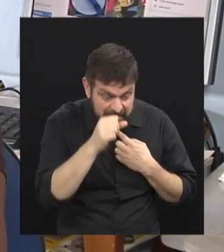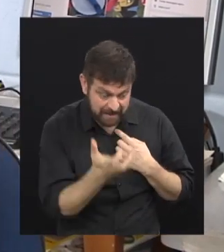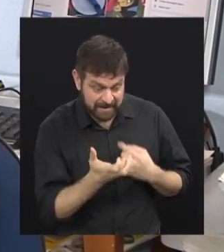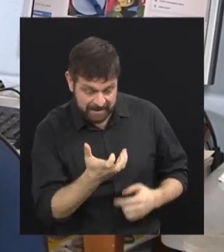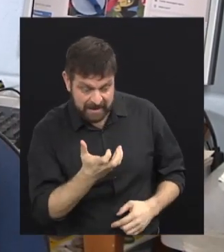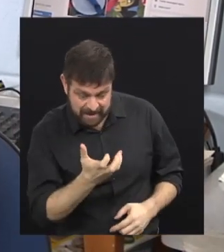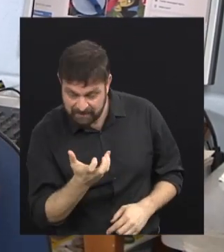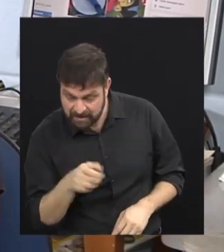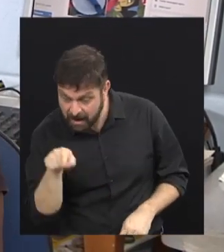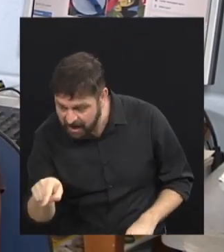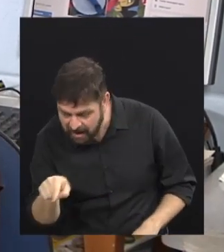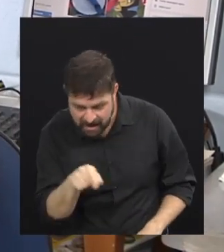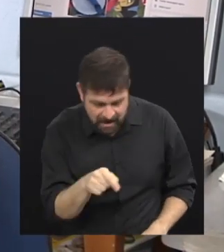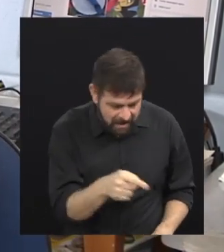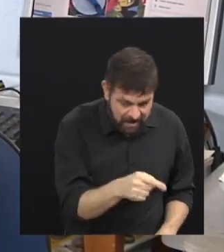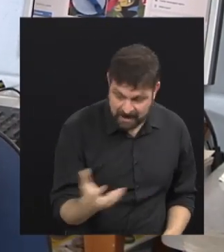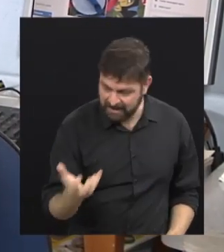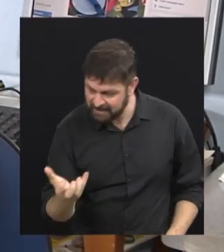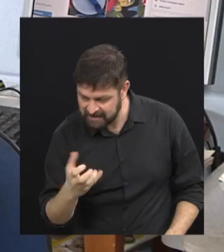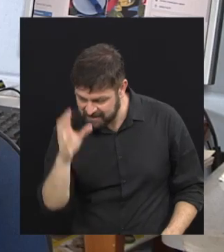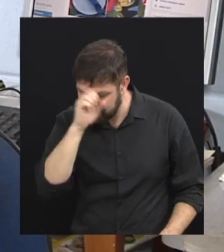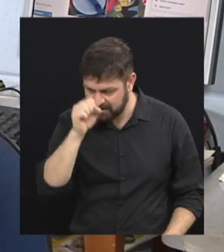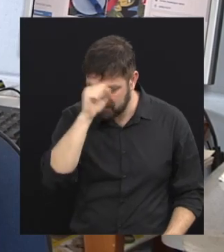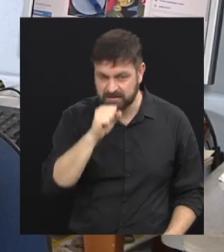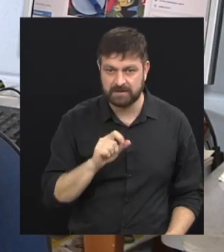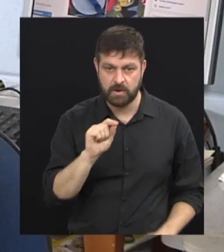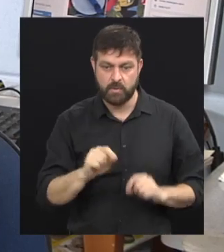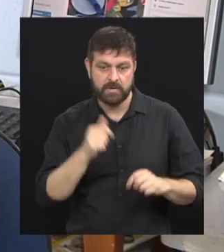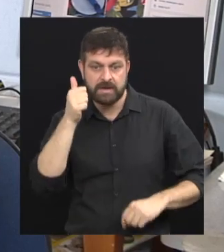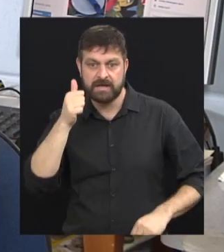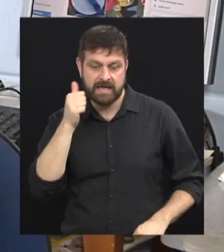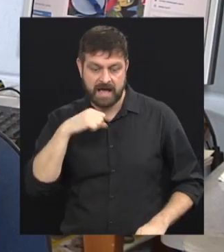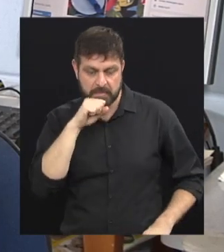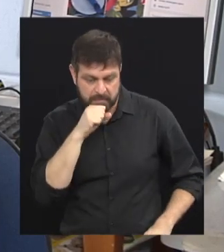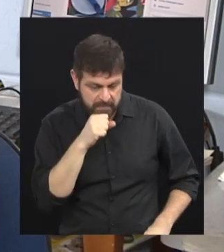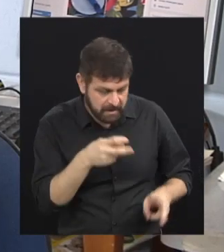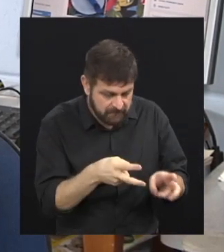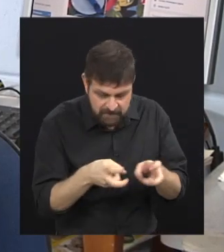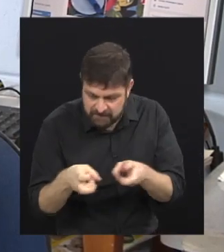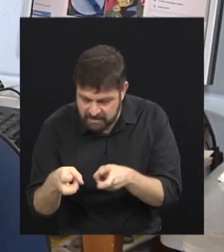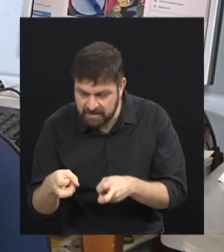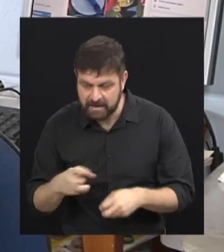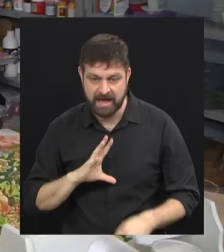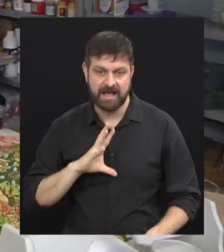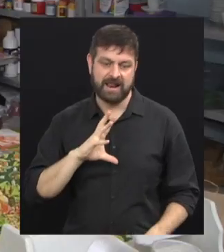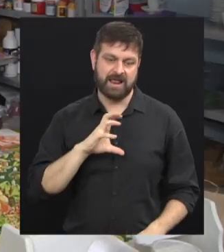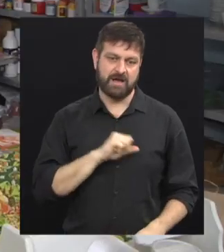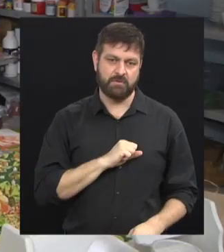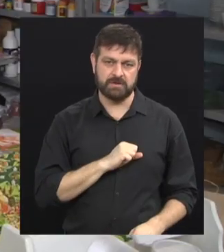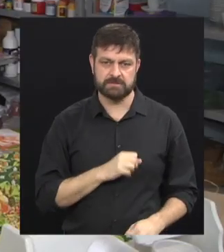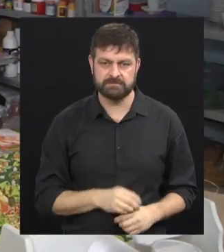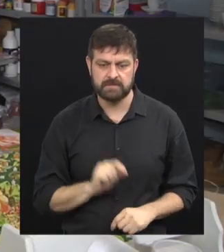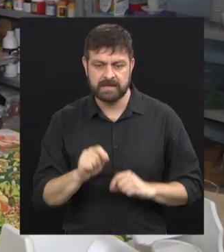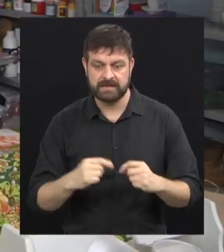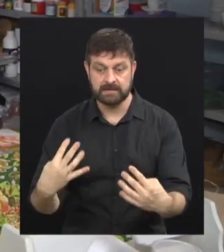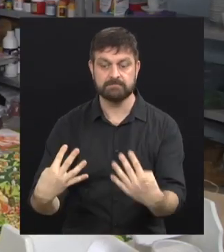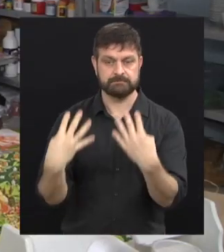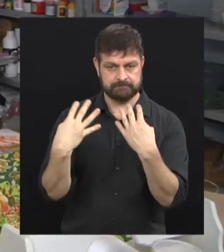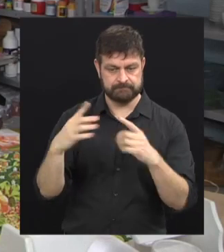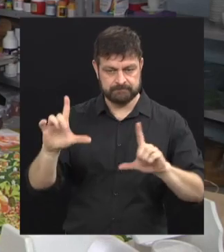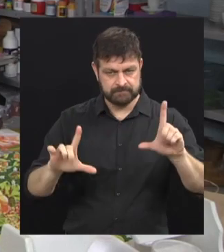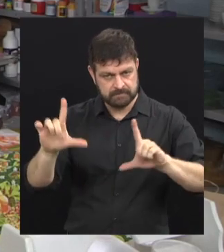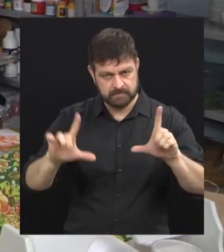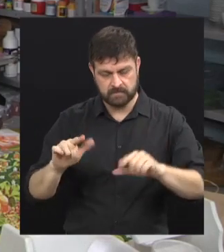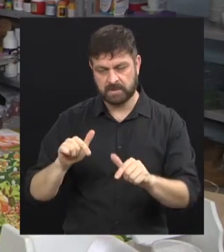aprender isso. Ah, eu quero aprender aquilo. Então, o que elas veem, elas já, elas gostam a maioria das coisas. Pra alguém que tá assistindo a gente